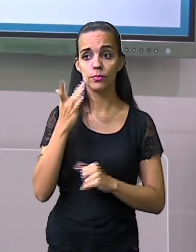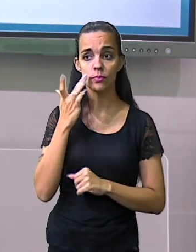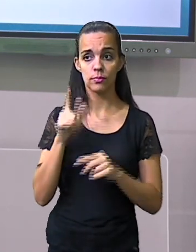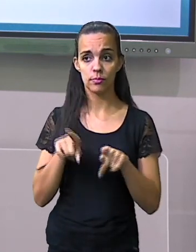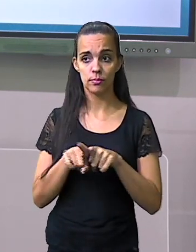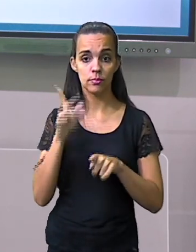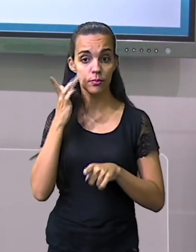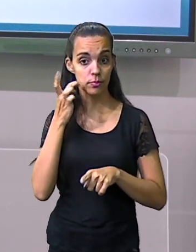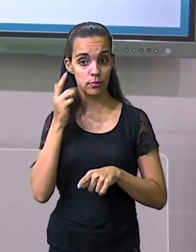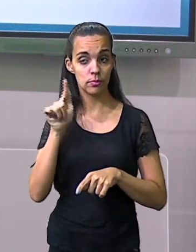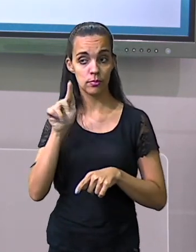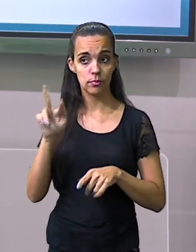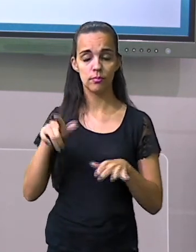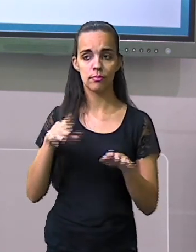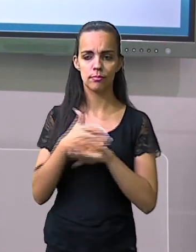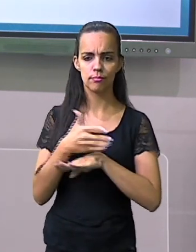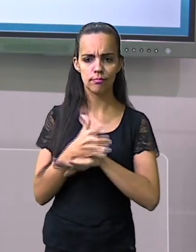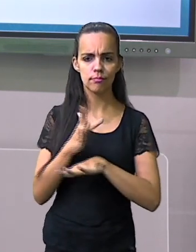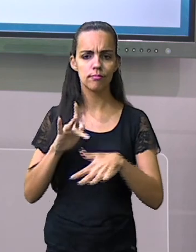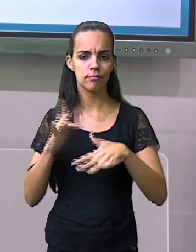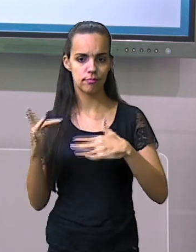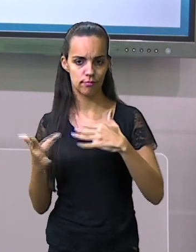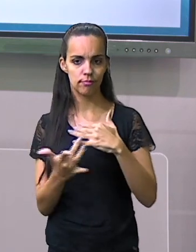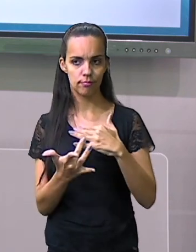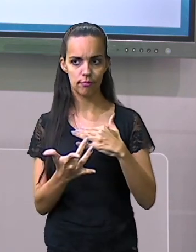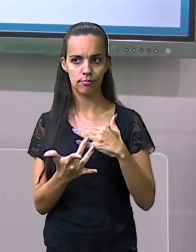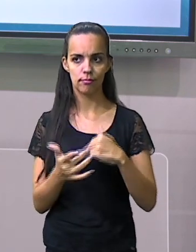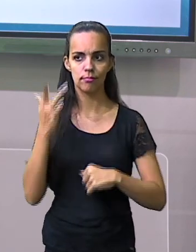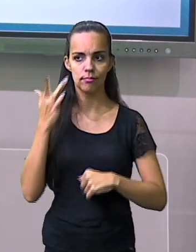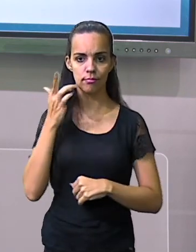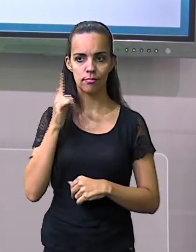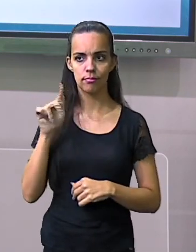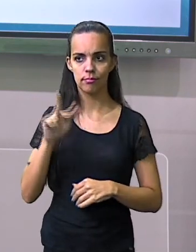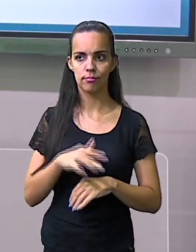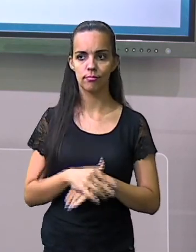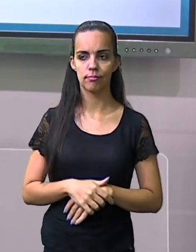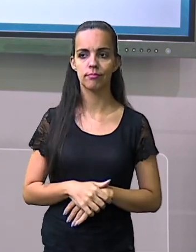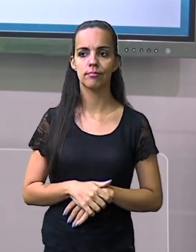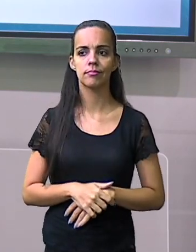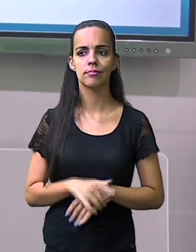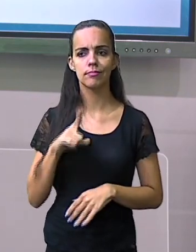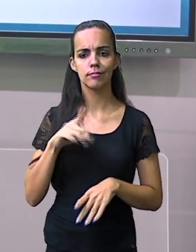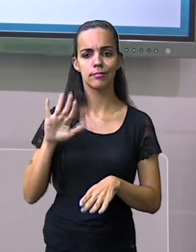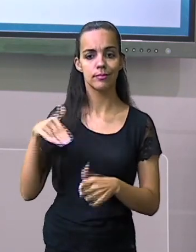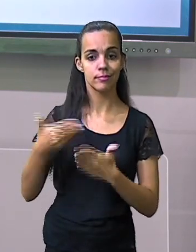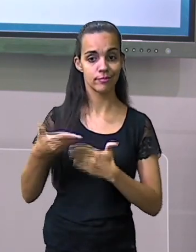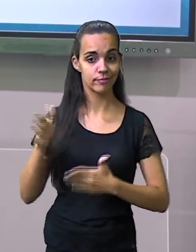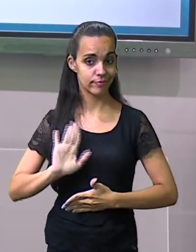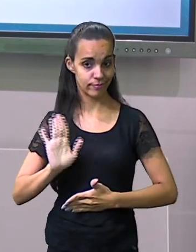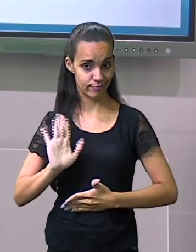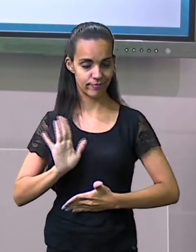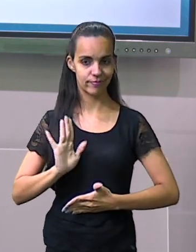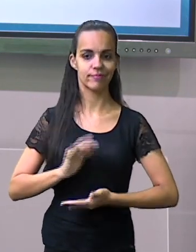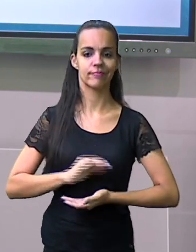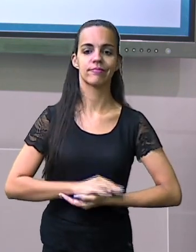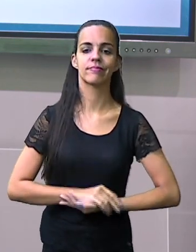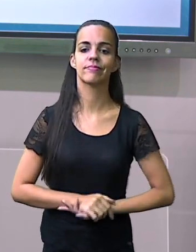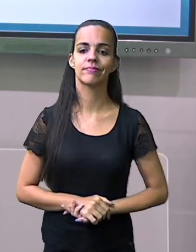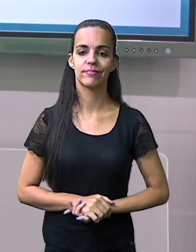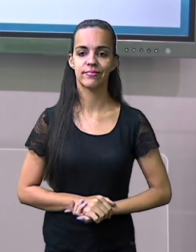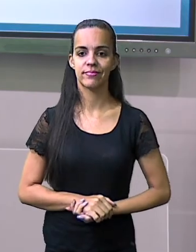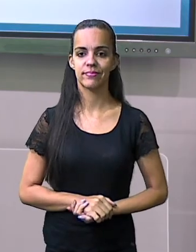YouTube, SmedGV. Também acesse as nossas redes sociais, arroba SmedGV. Até uma próxima aula. Tchau!